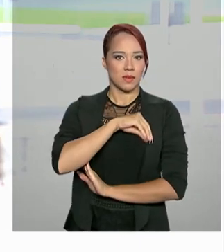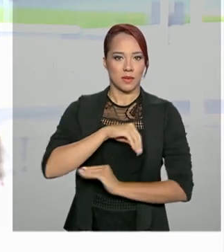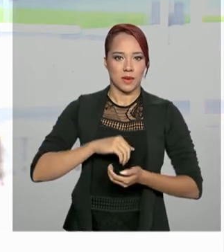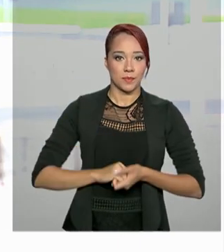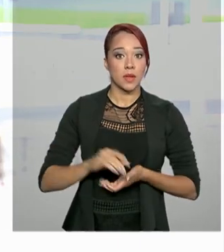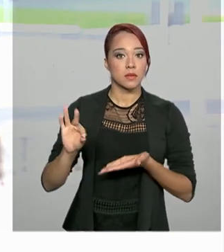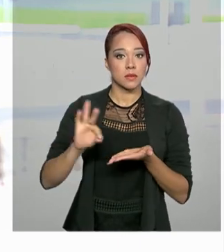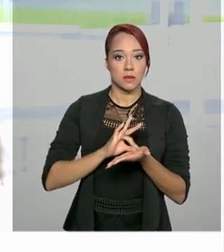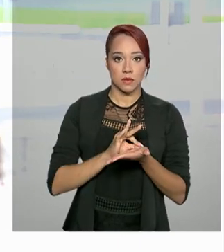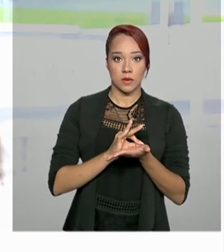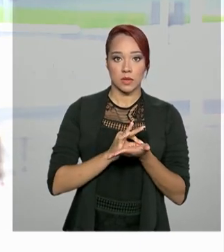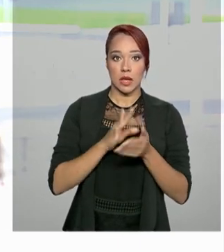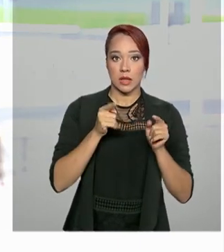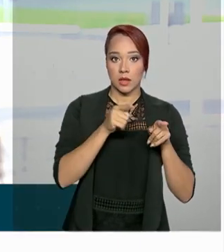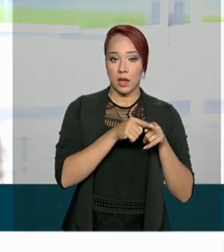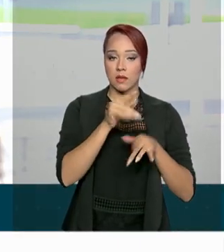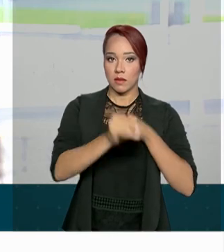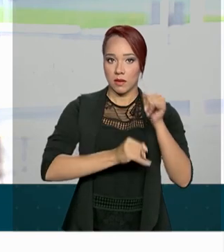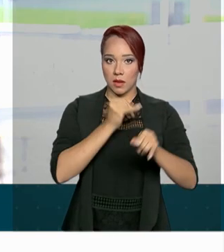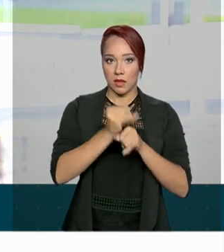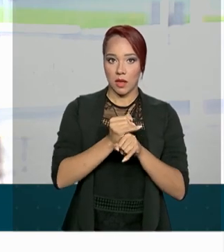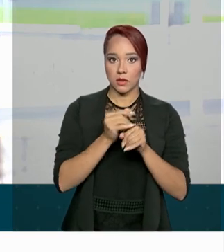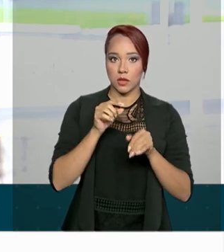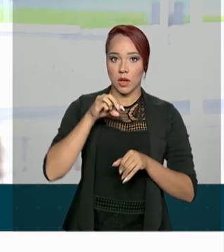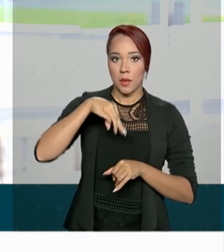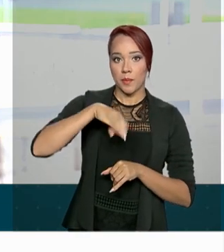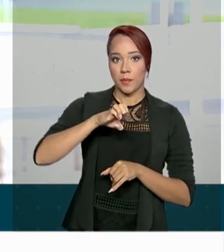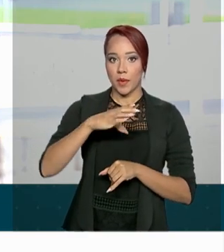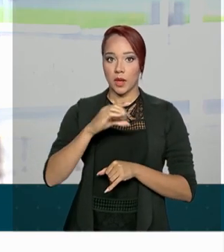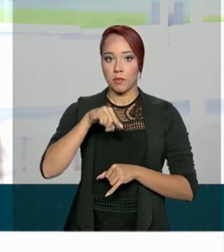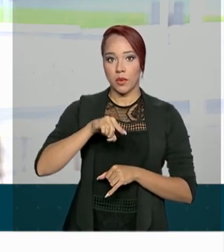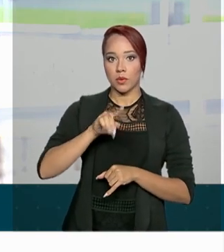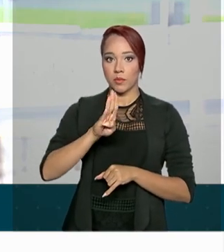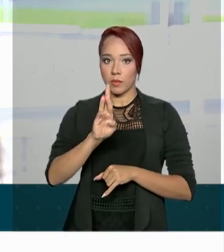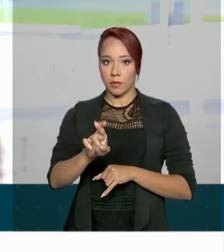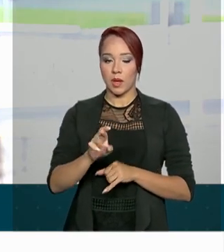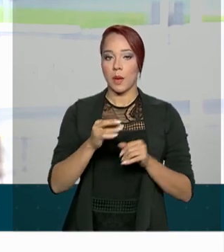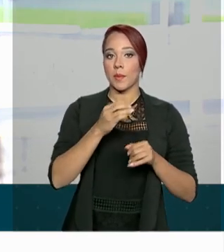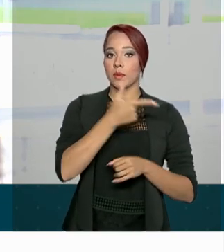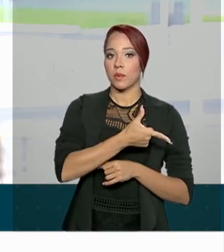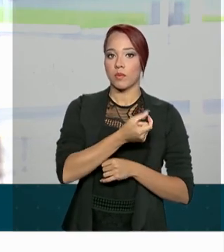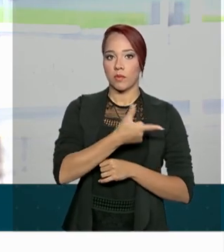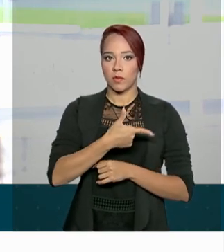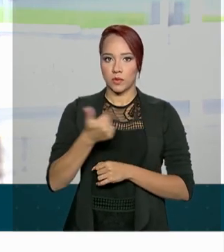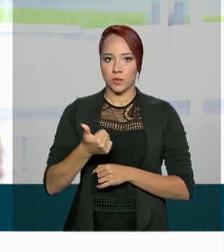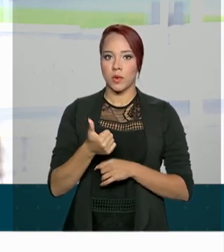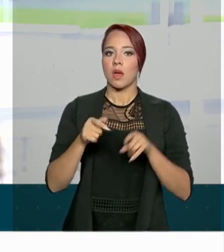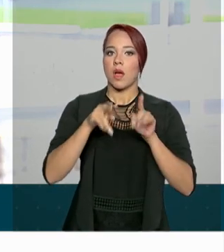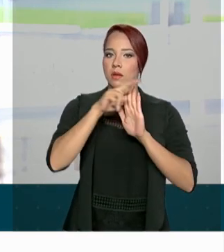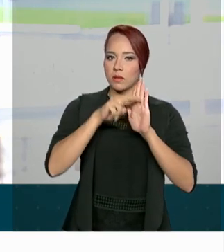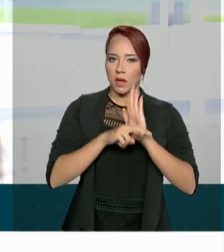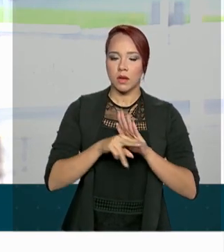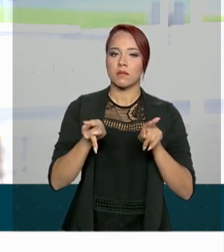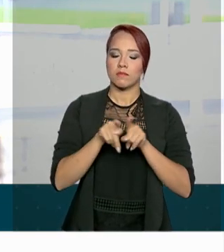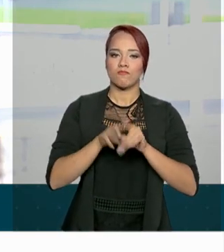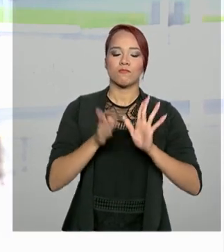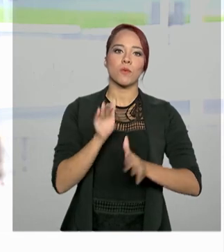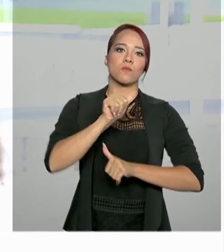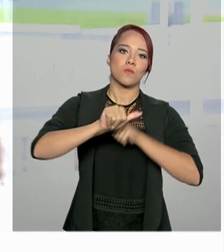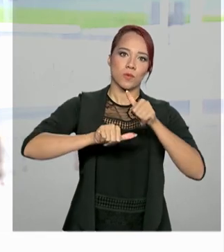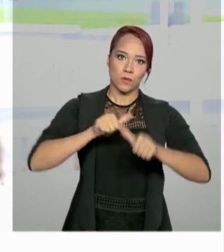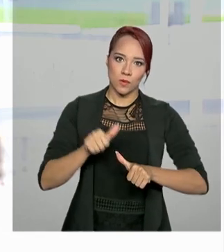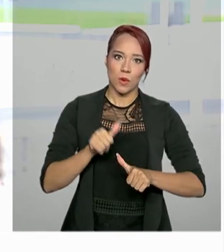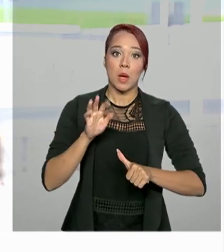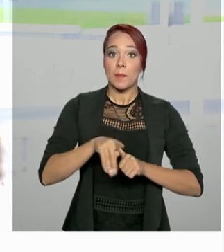As inscrições no portal fies.mec.gov.br. Para 2021, as regras já foram alteradas.